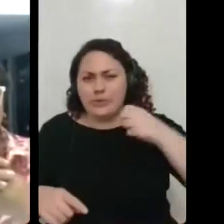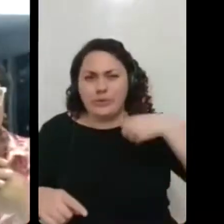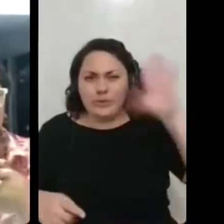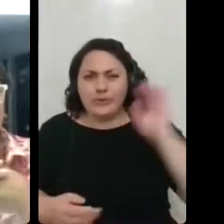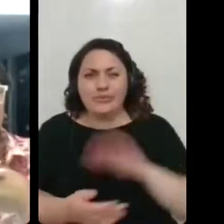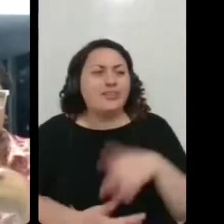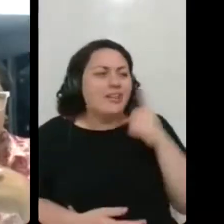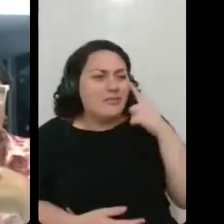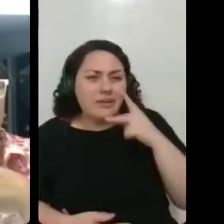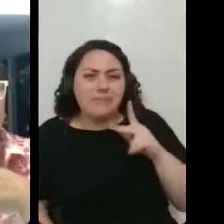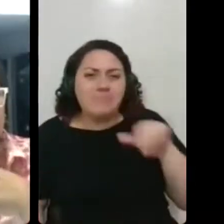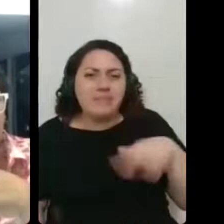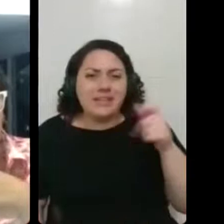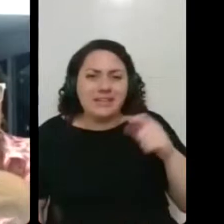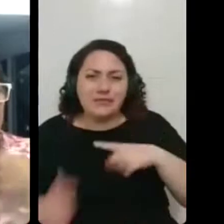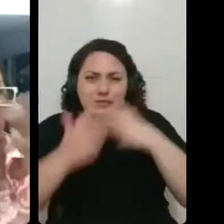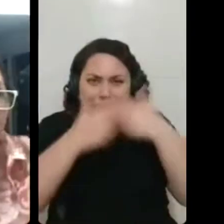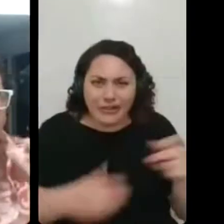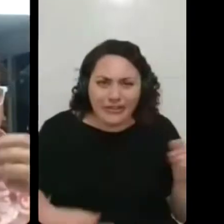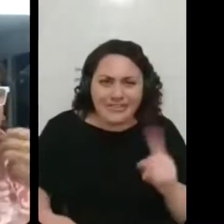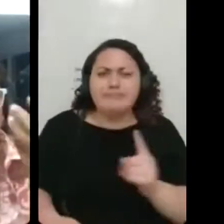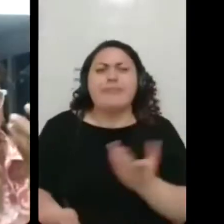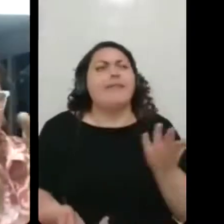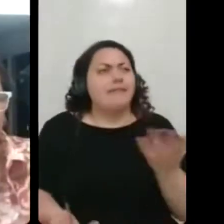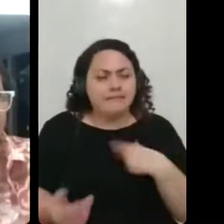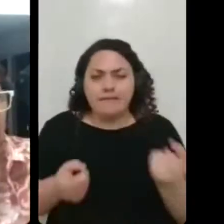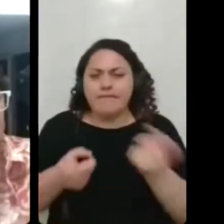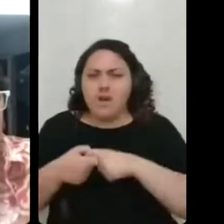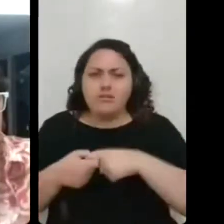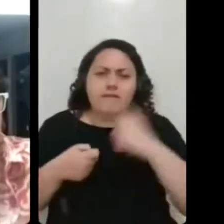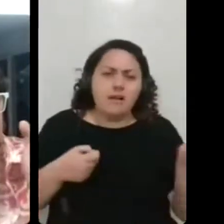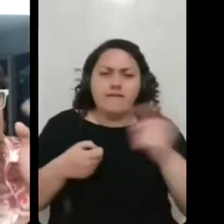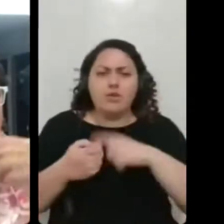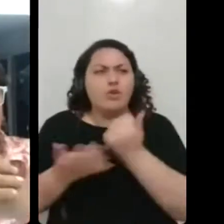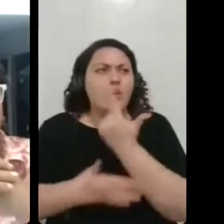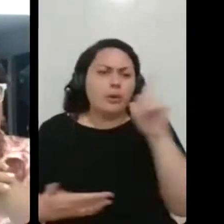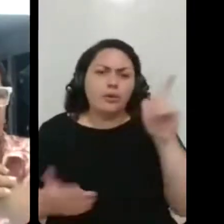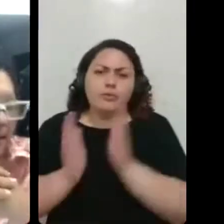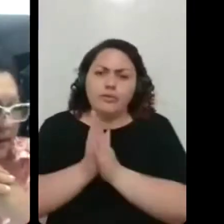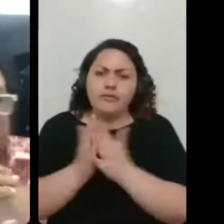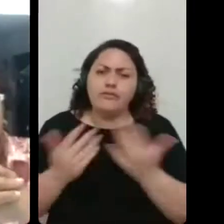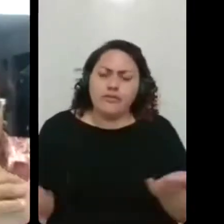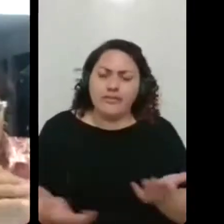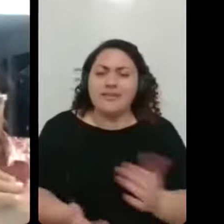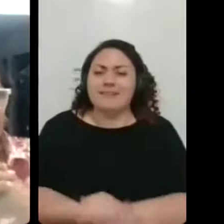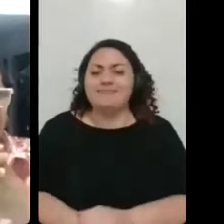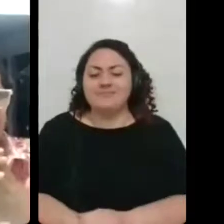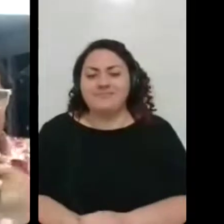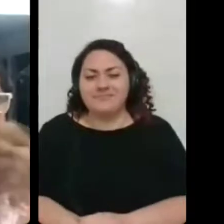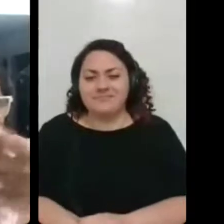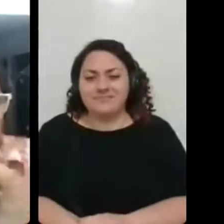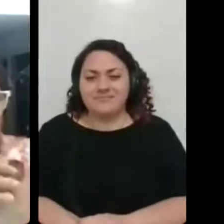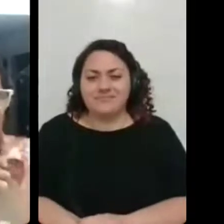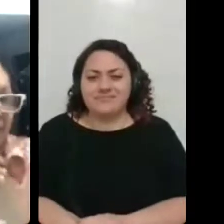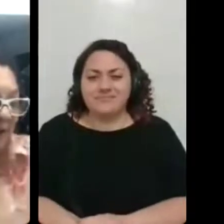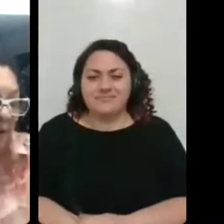boa, né, sua mãe? Sim, devolve, começa a comprar outro, né? Assim, querida Karen, não